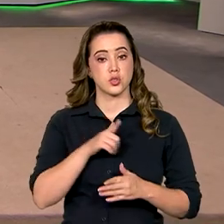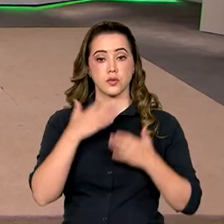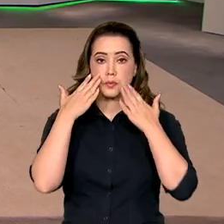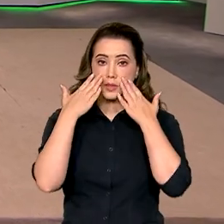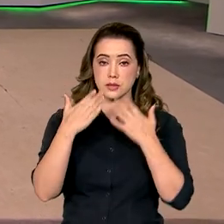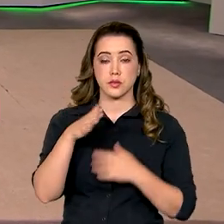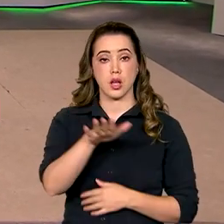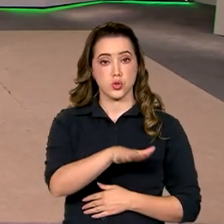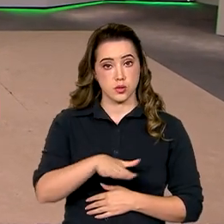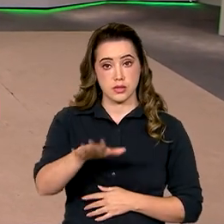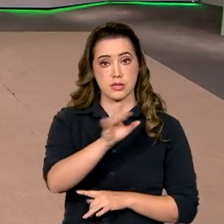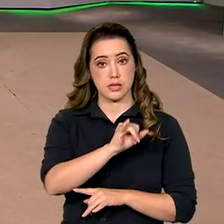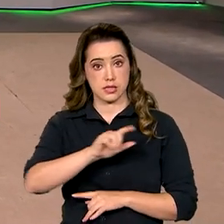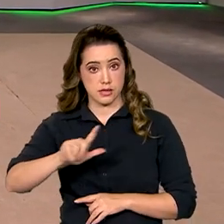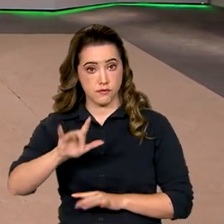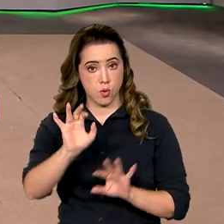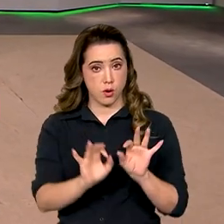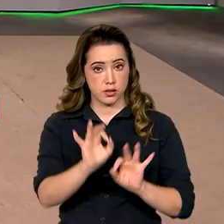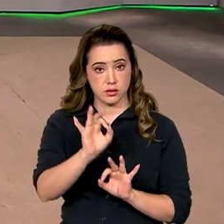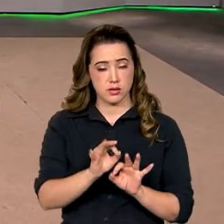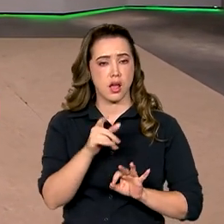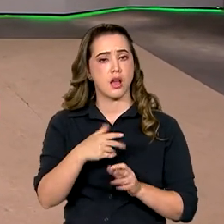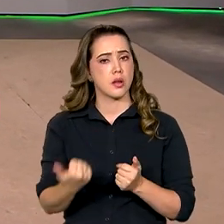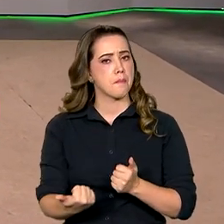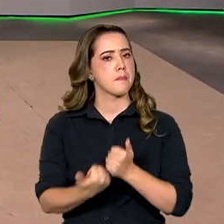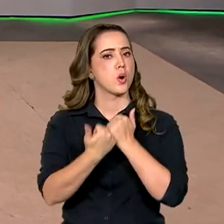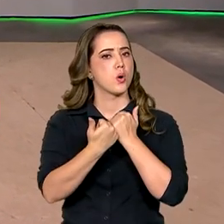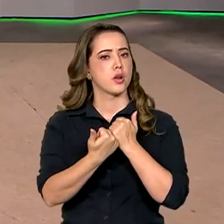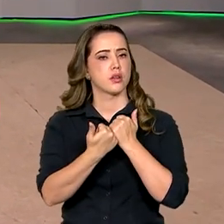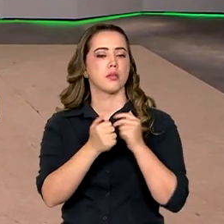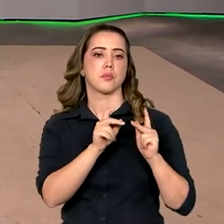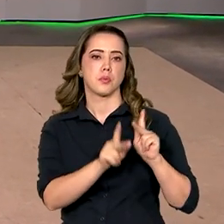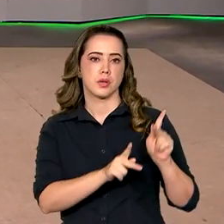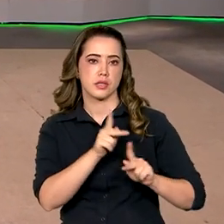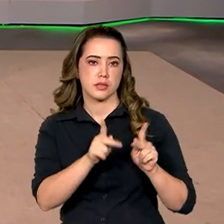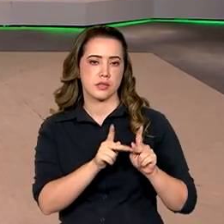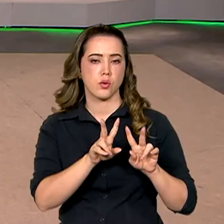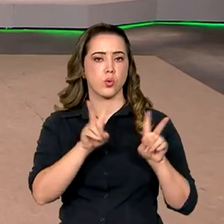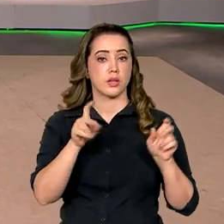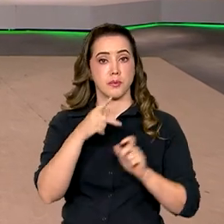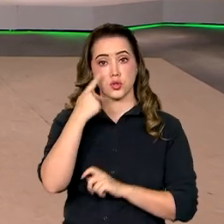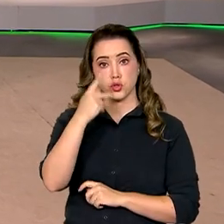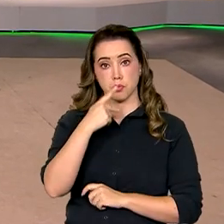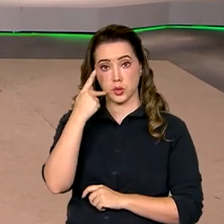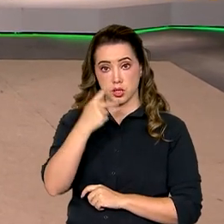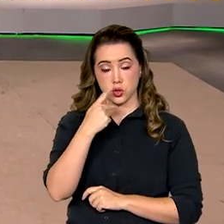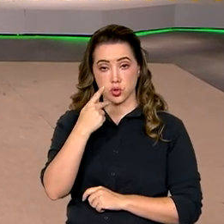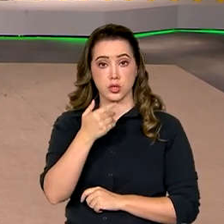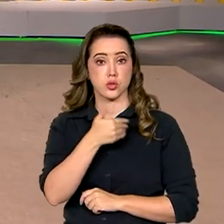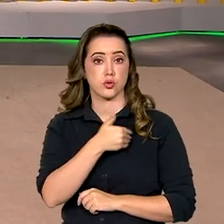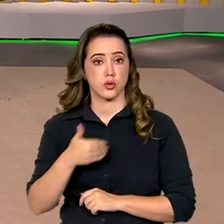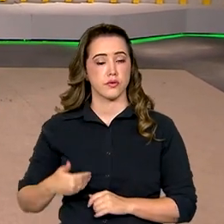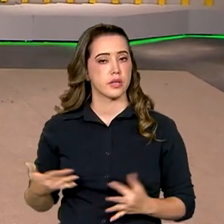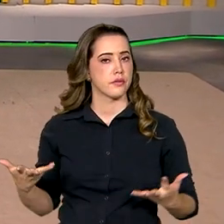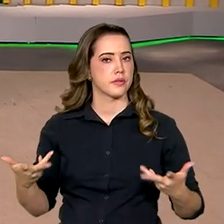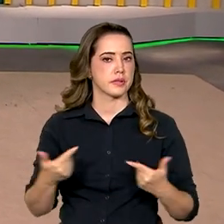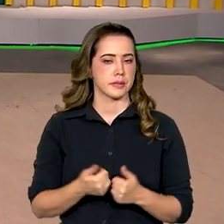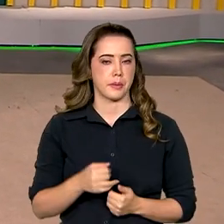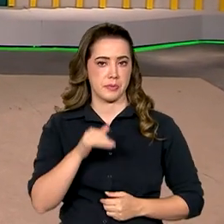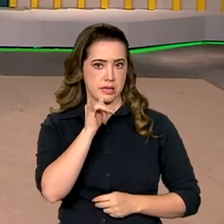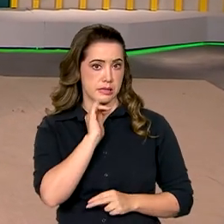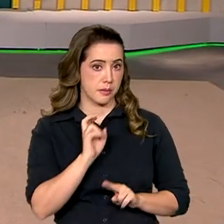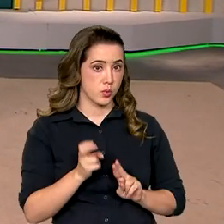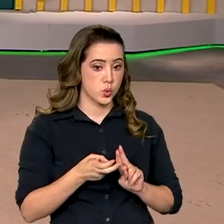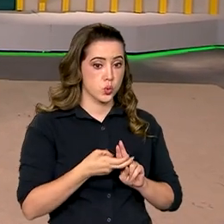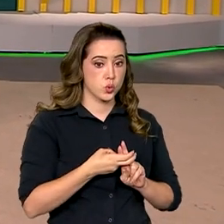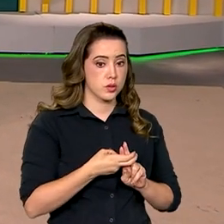A sociedade civil organizada tem muito a contribuir para a população de políticas públicas eficientes. O SUS é um exemplo